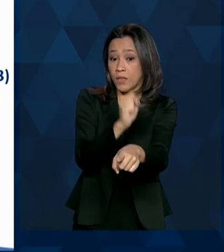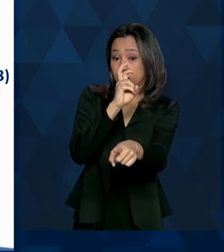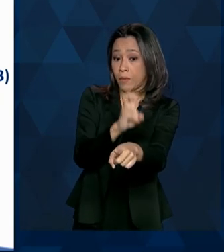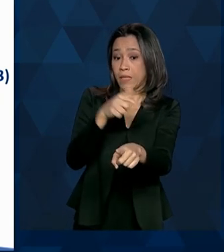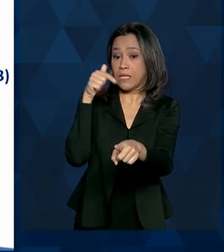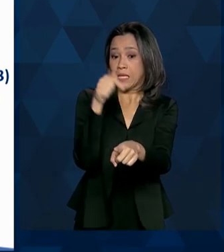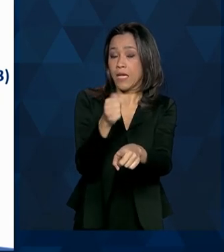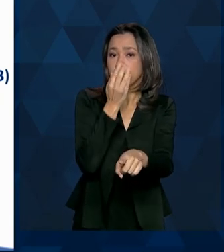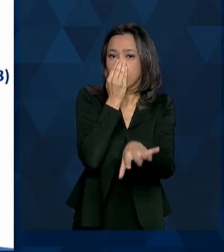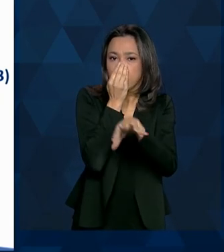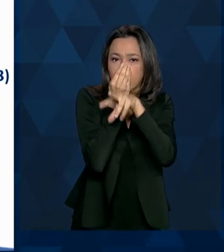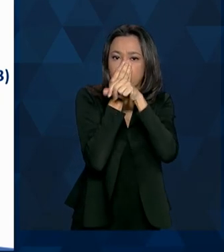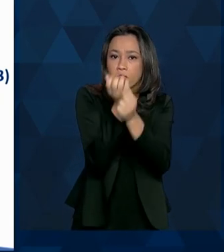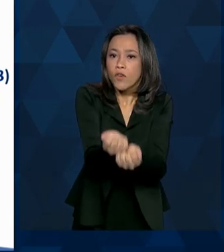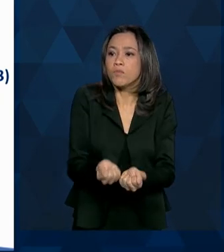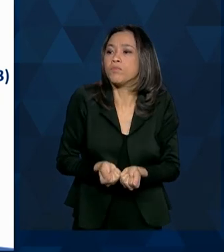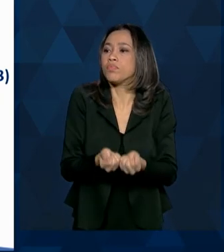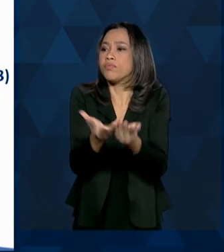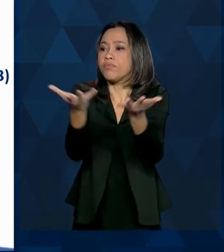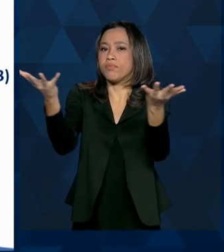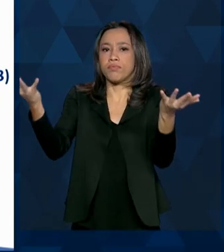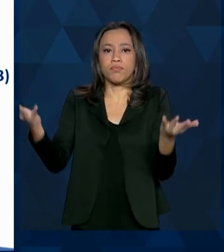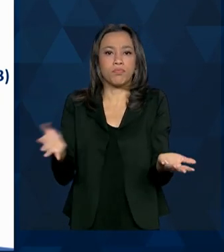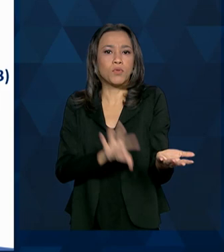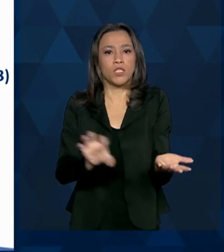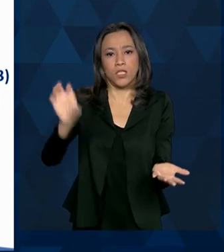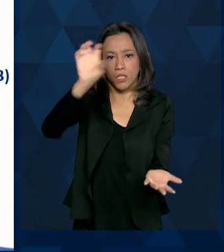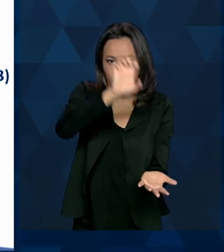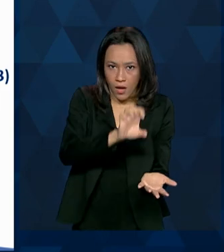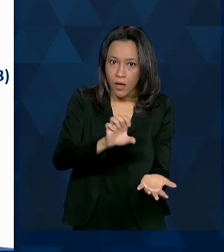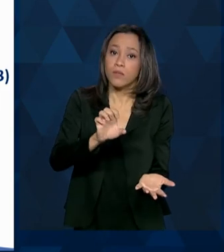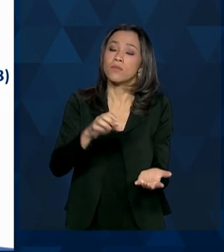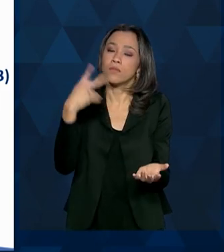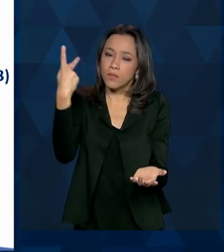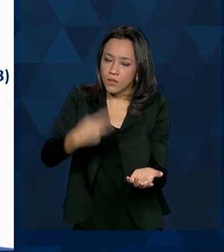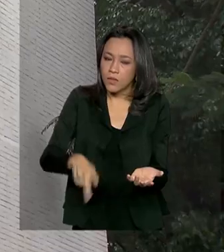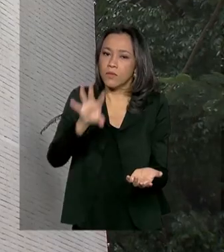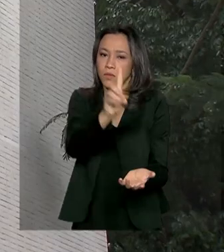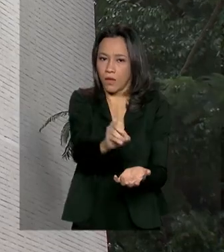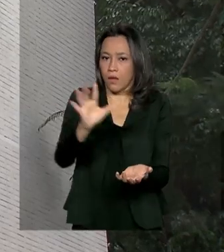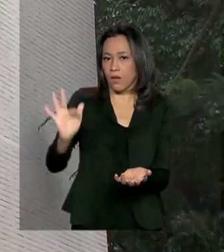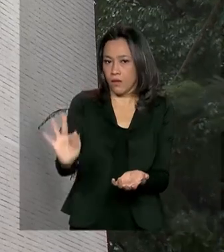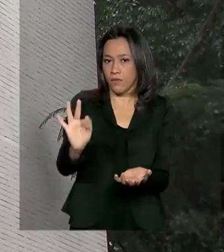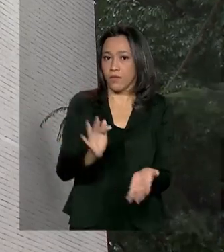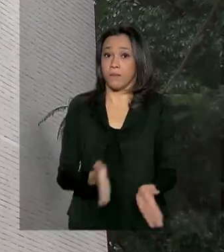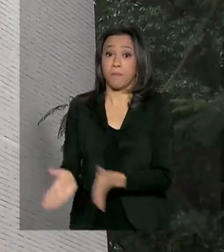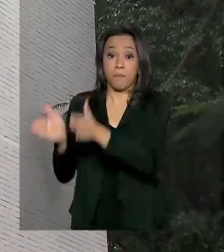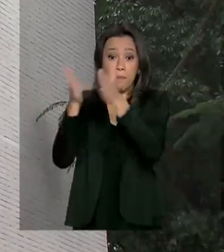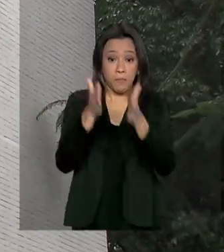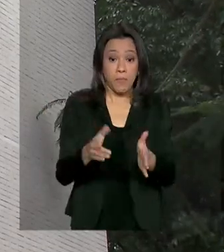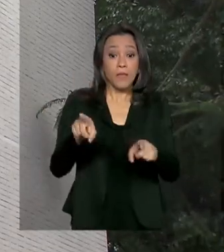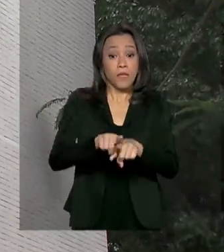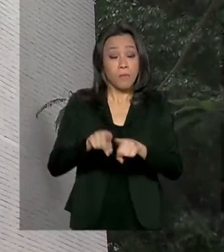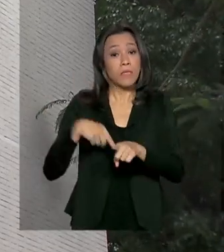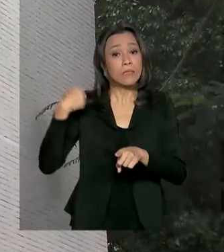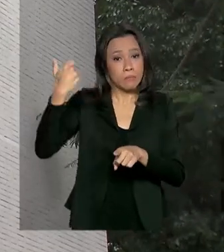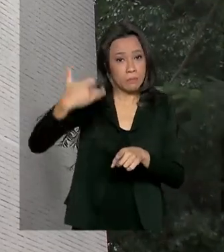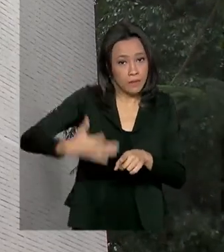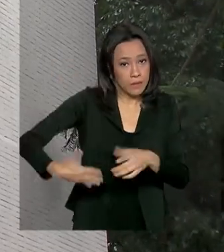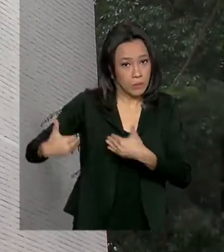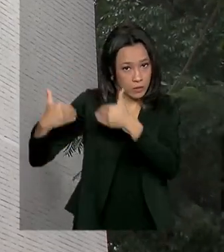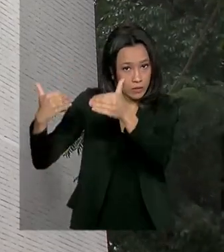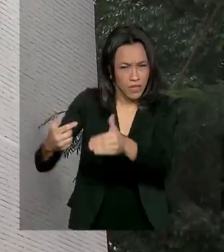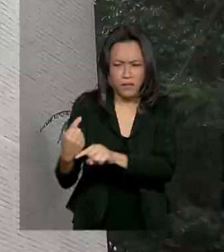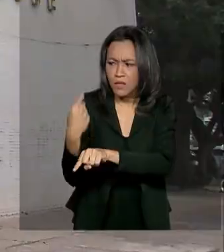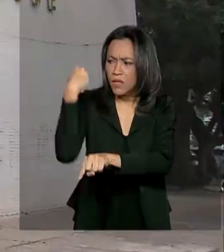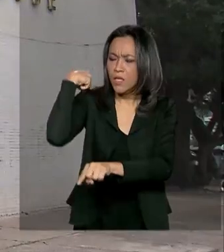ventiladores distribuídos para todos os estados mais o Distrito Federal. Ainda de acordo com o Ministério, desde